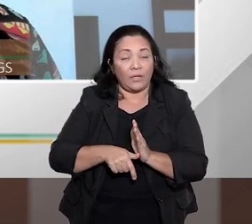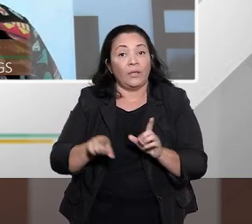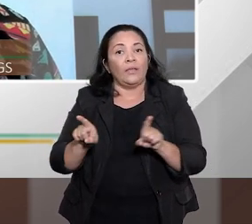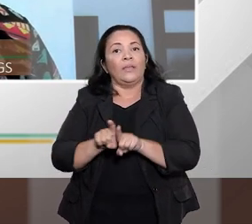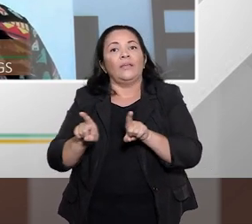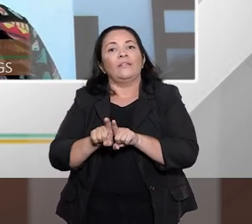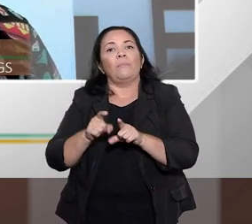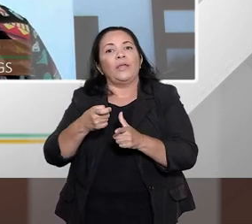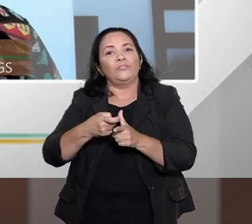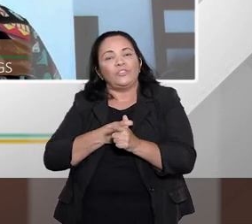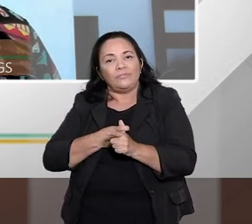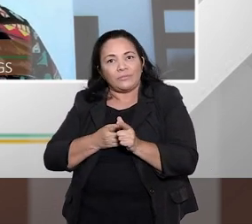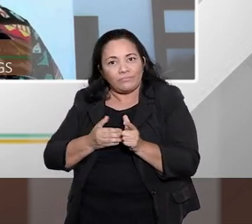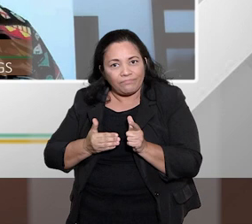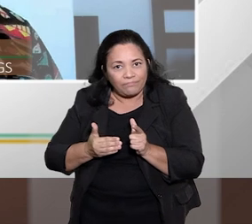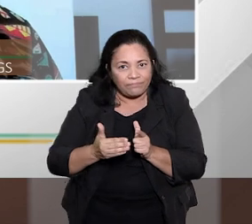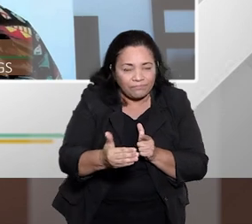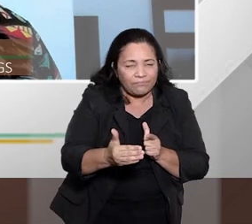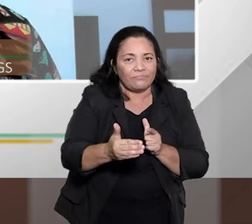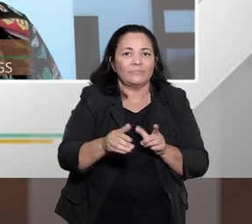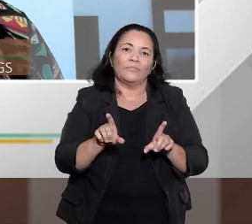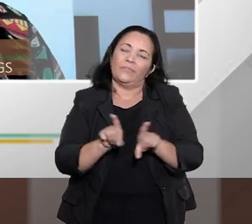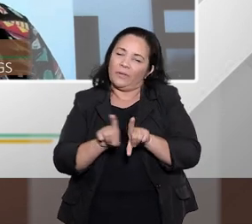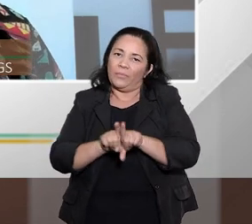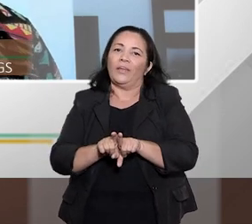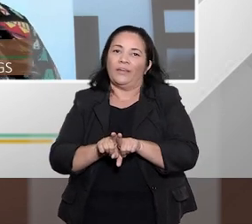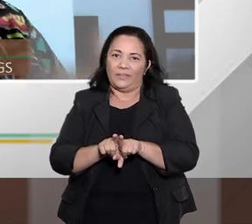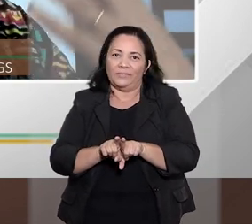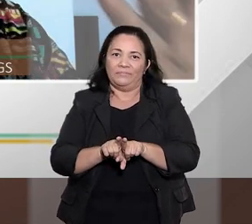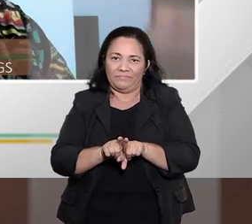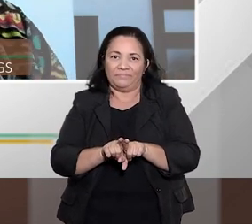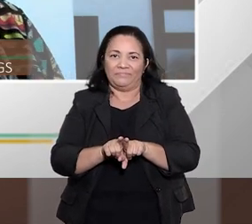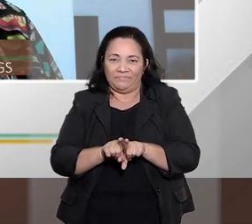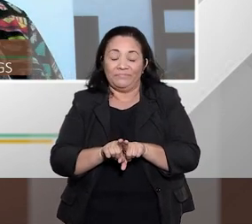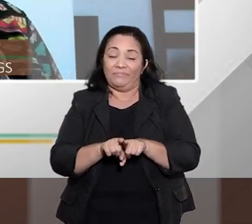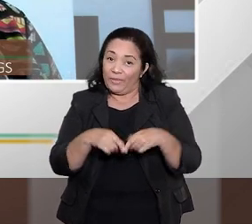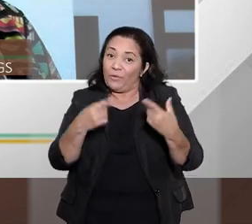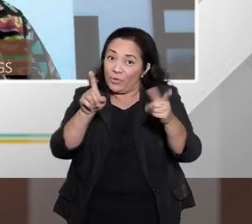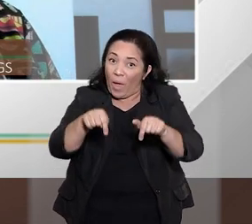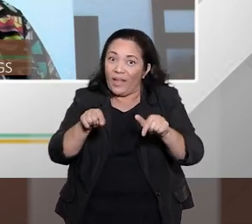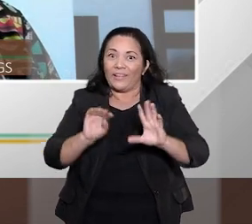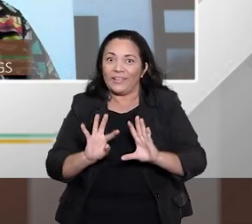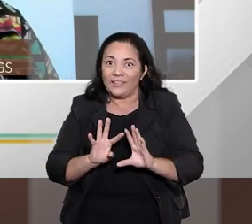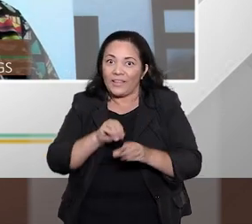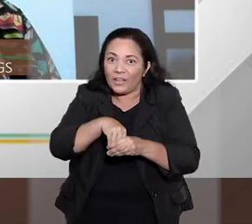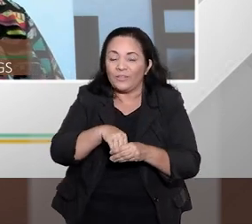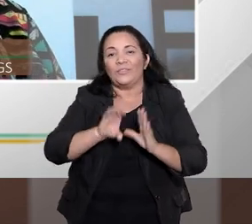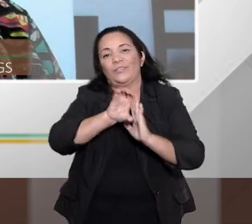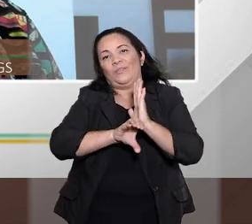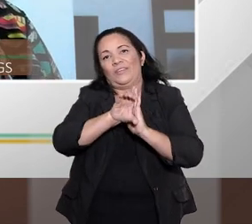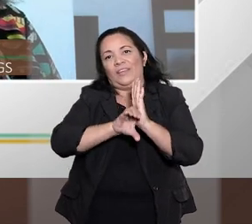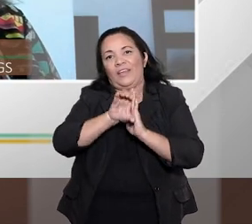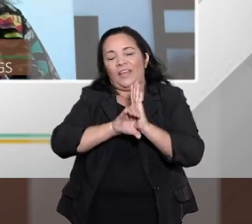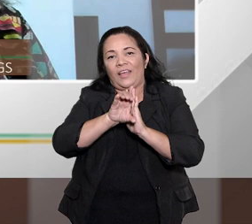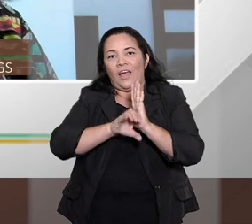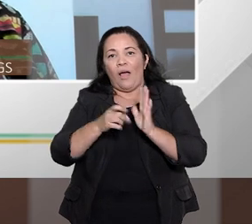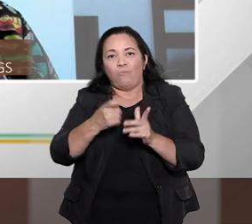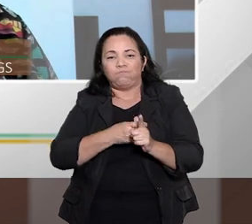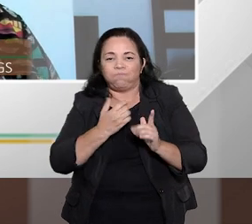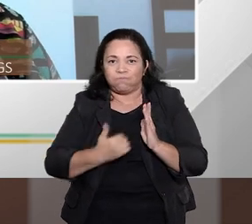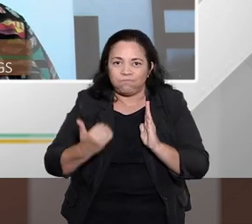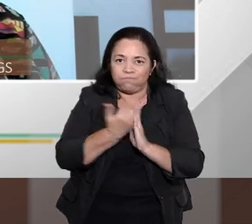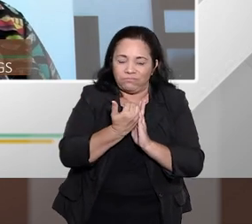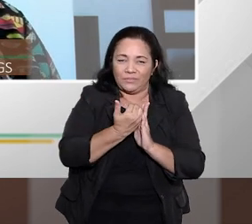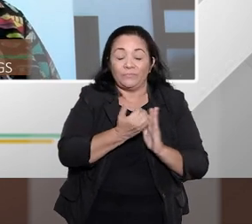ele traz a ideia das exigíveis, e as vincendas, aquelas que ainda vão vencer. Sem que esse